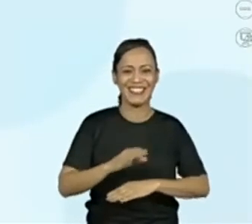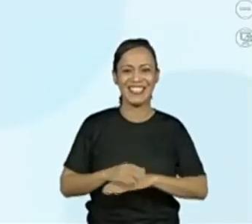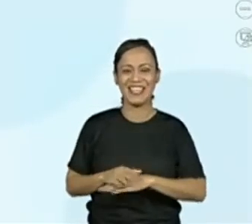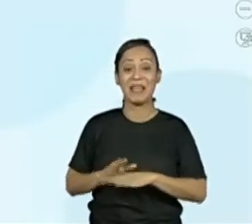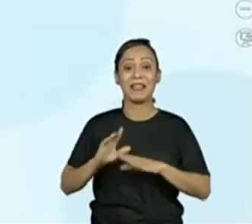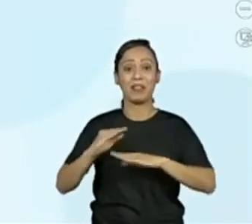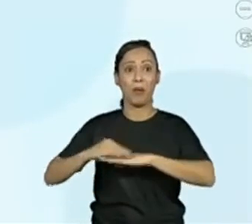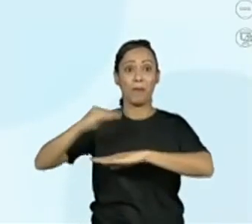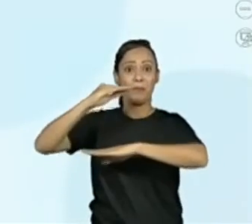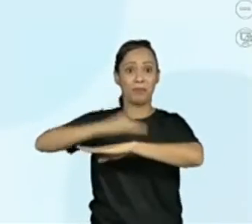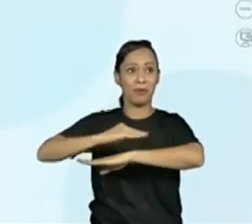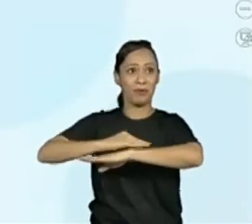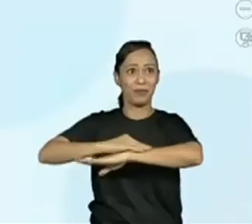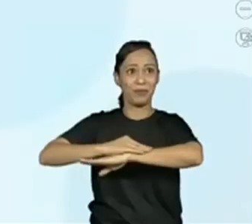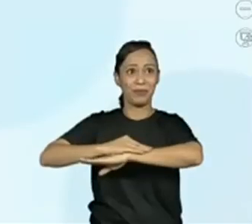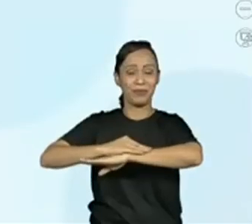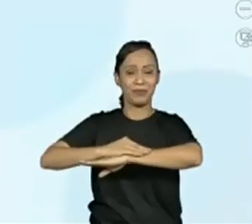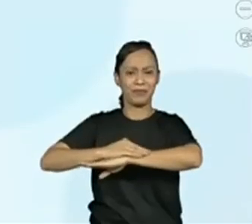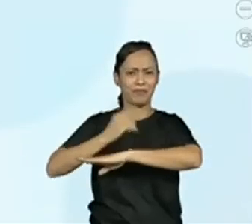Saltou.